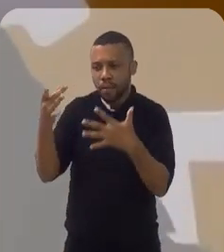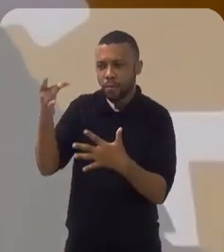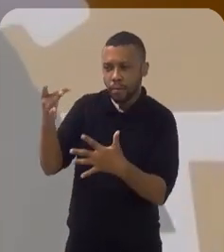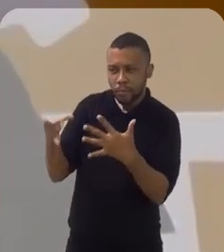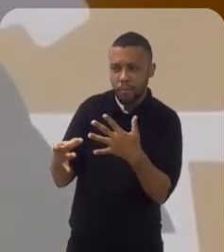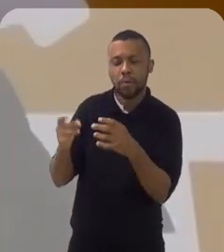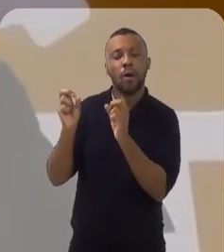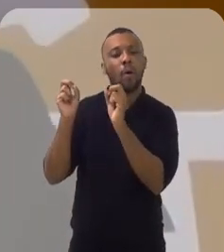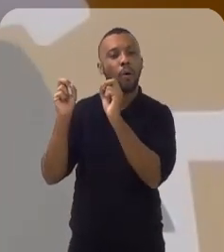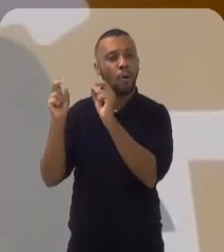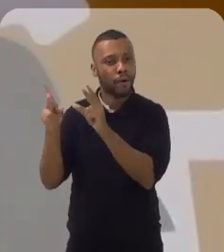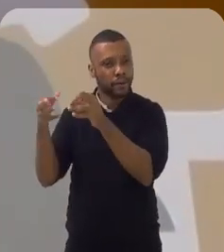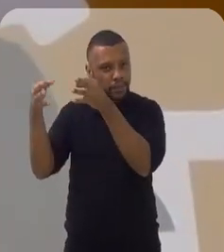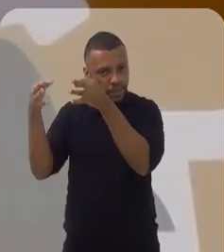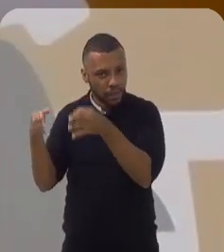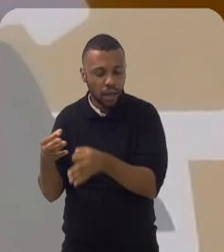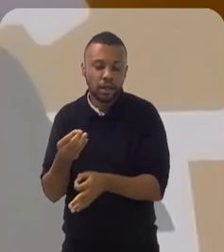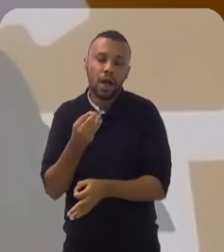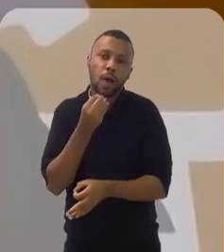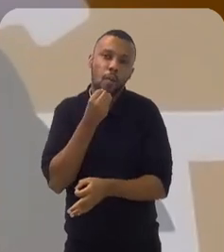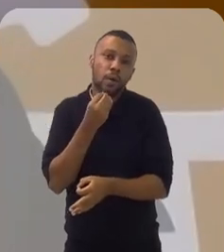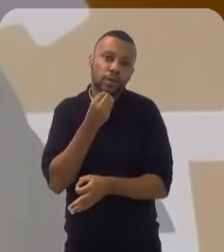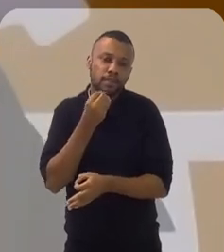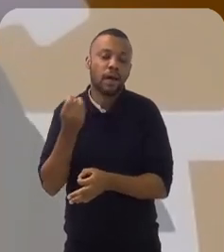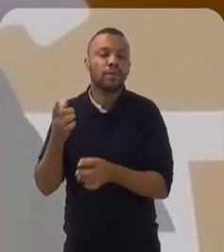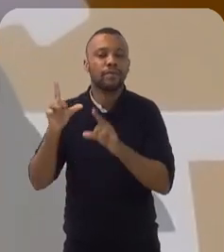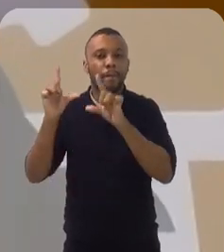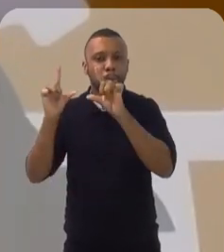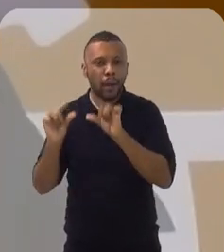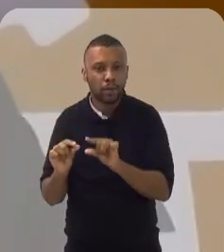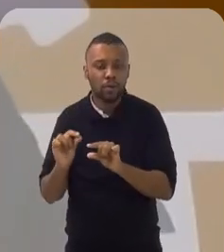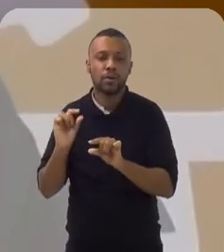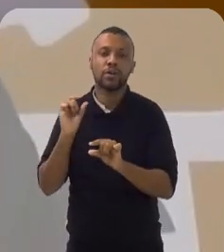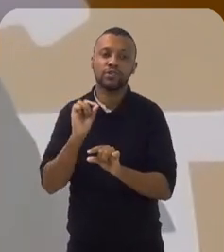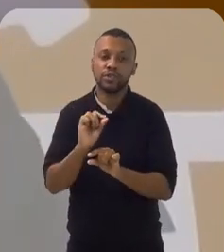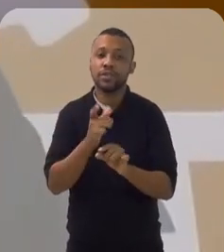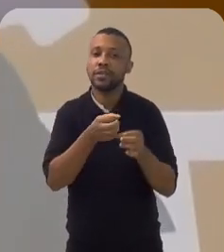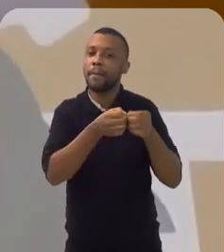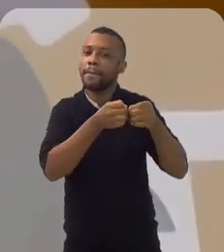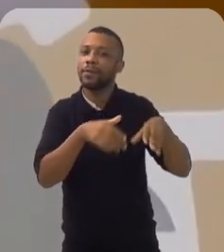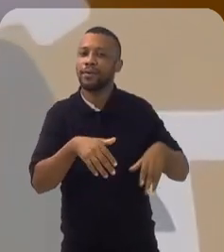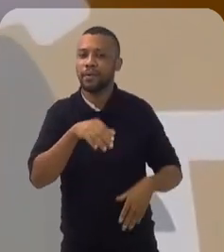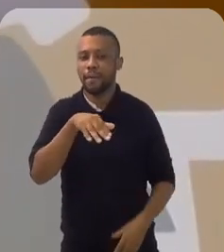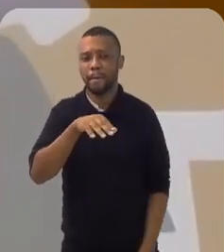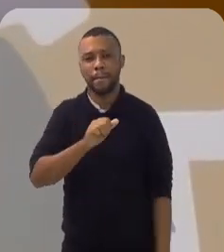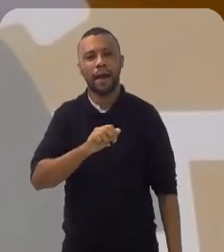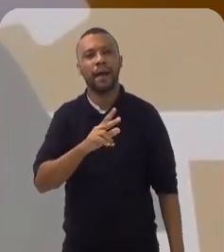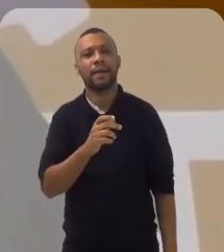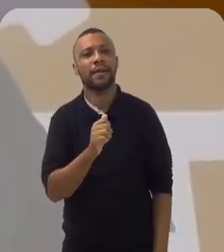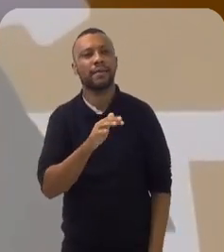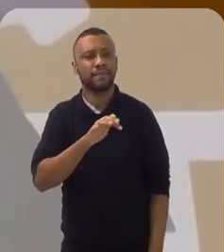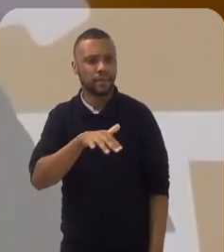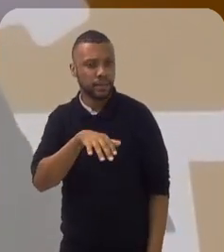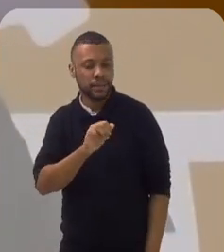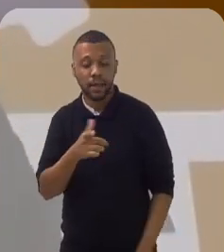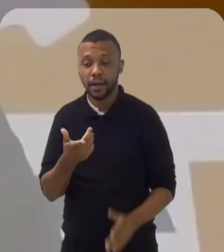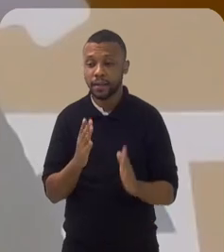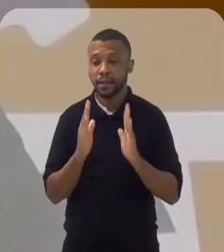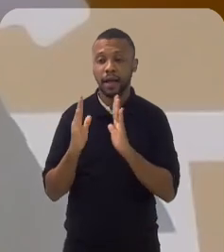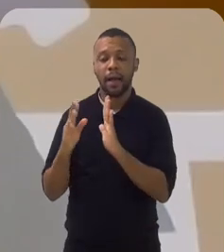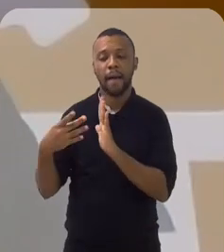com a descrição que você fez, a possibilidade de malha fina ser menor. Na parte de dependentes, agora você tem a